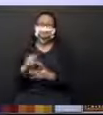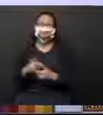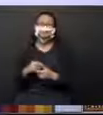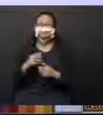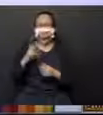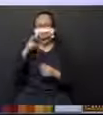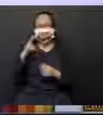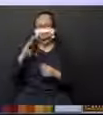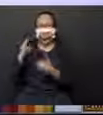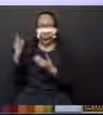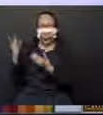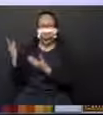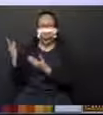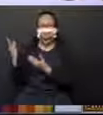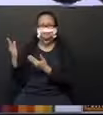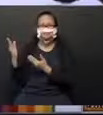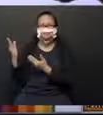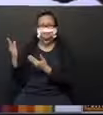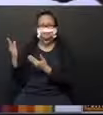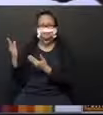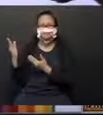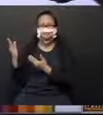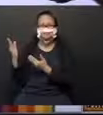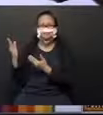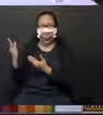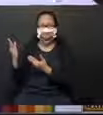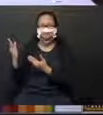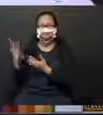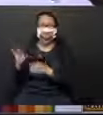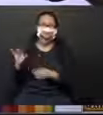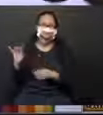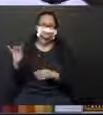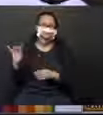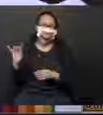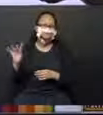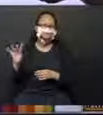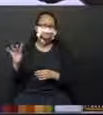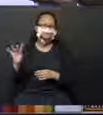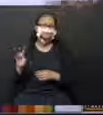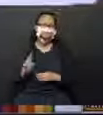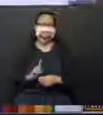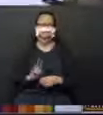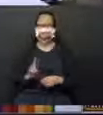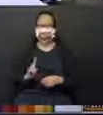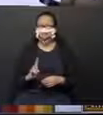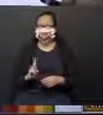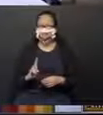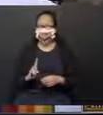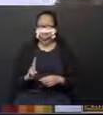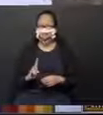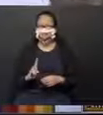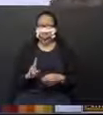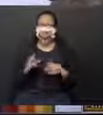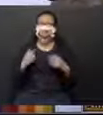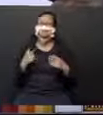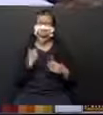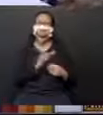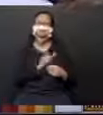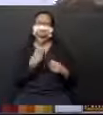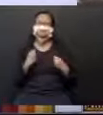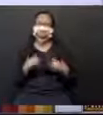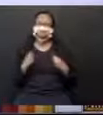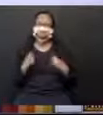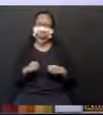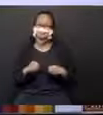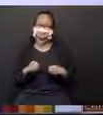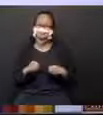para a imagem, será que ela forma sozinha? Não, né? Nós precisamos de alguns